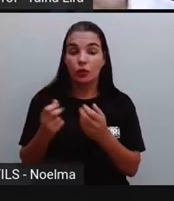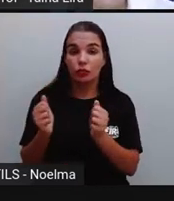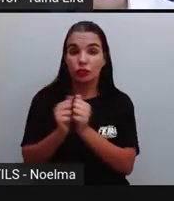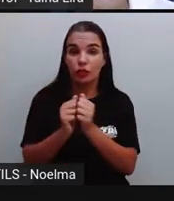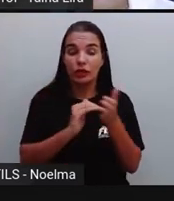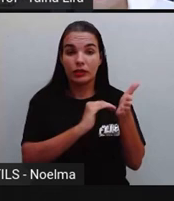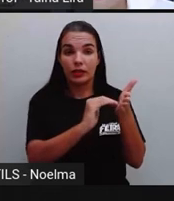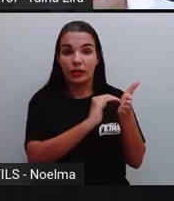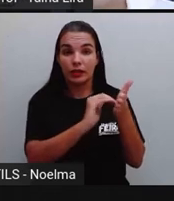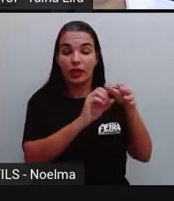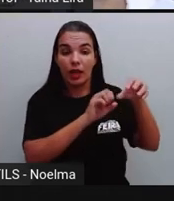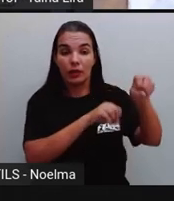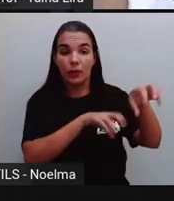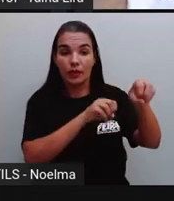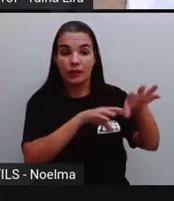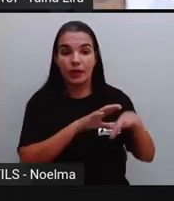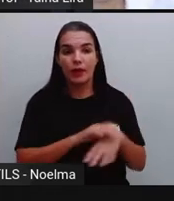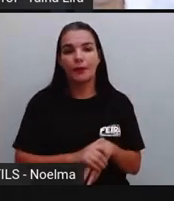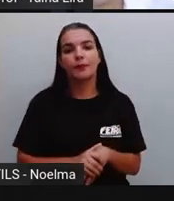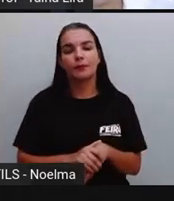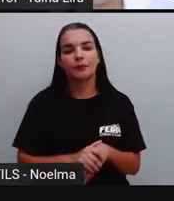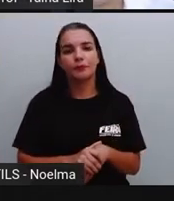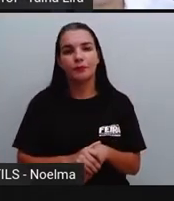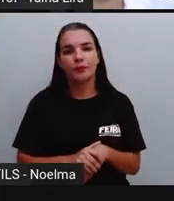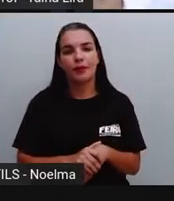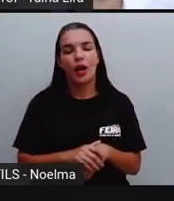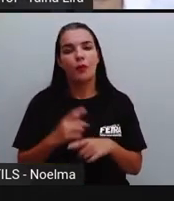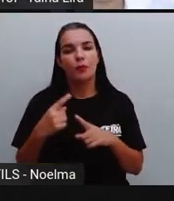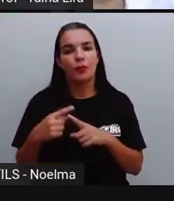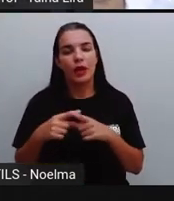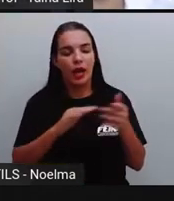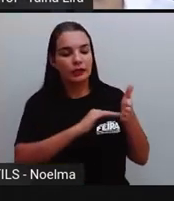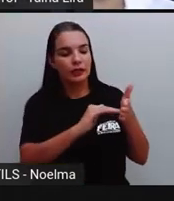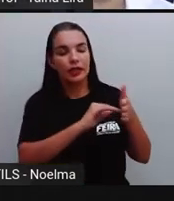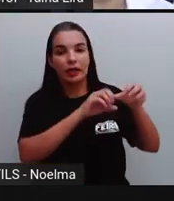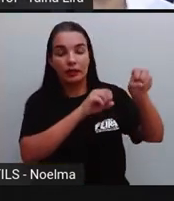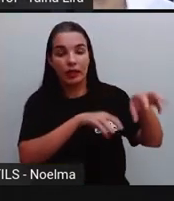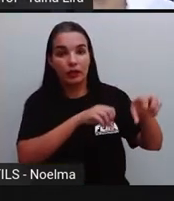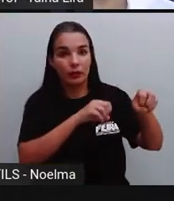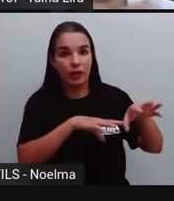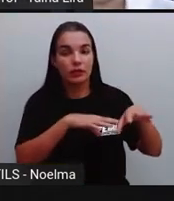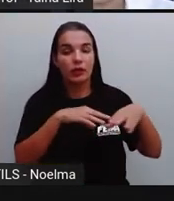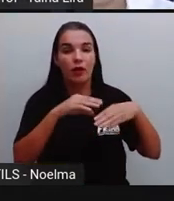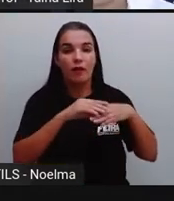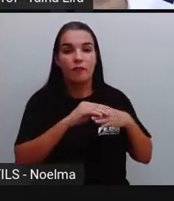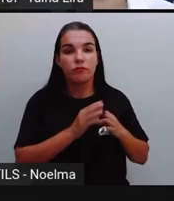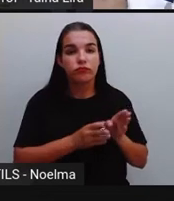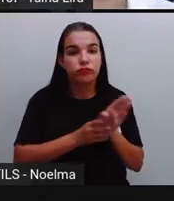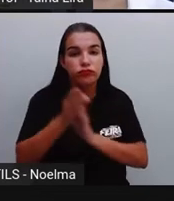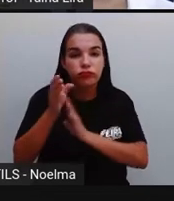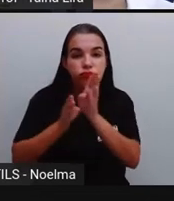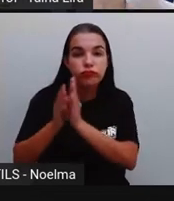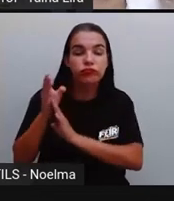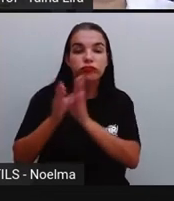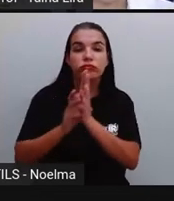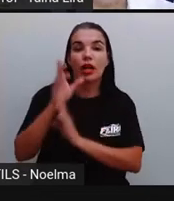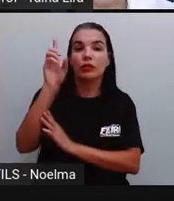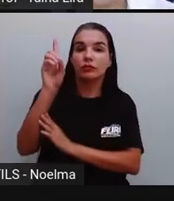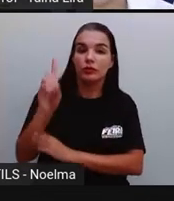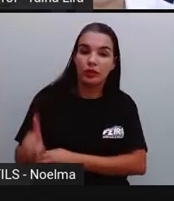Secretaria de Educação, Onde a Secretaria de Educação vai passar aí, né, Instruções, né,